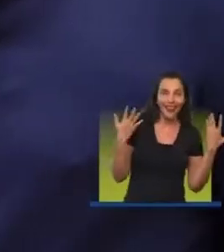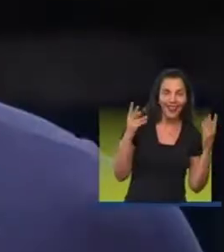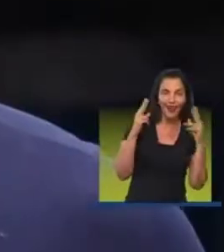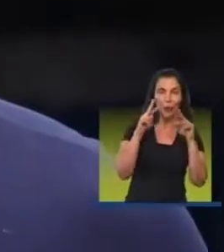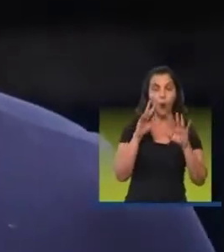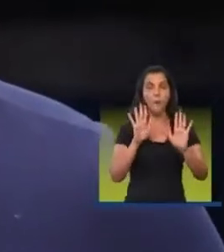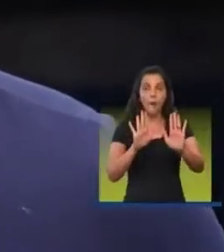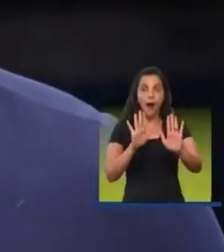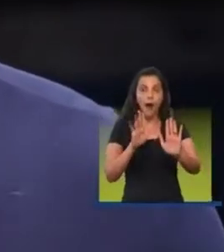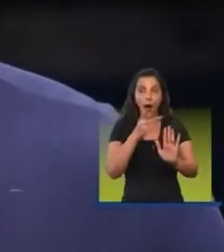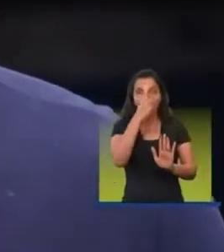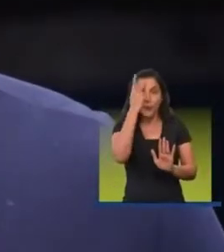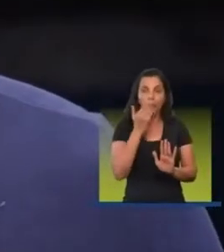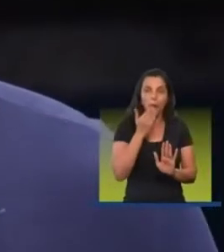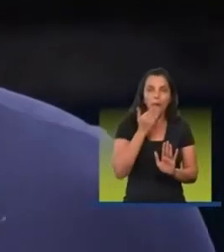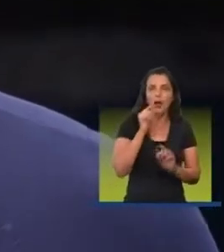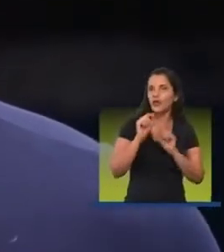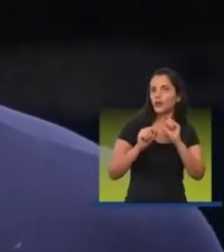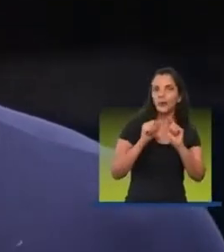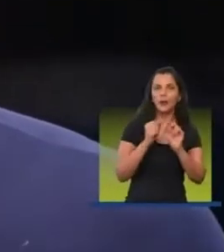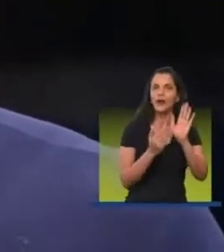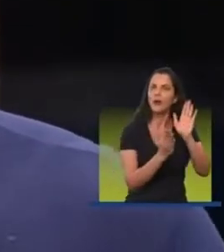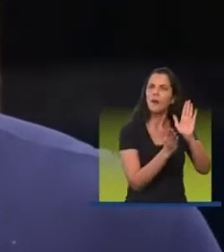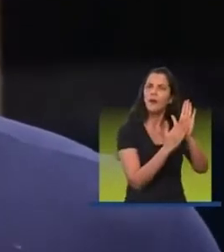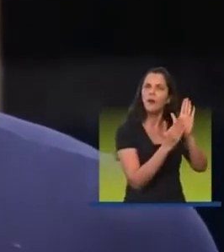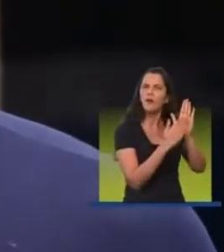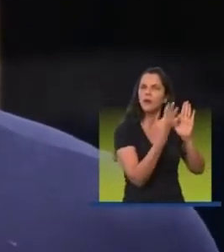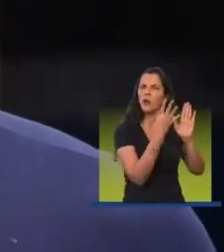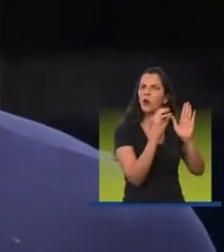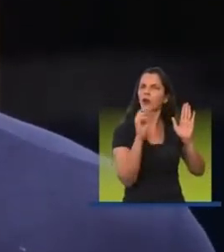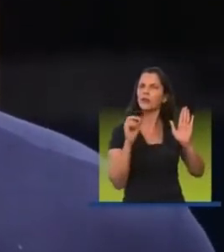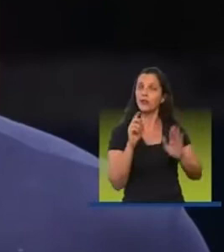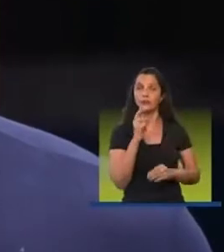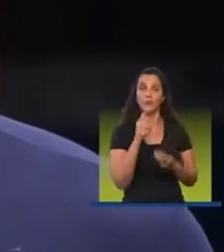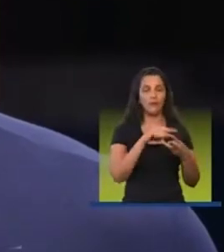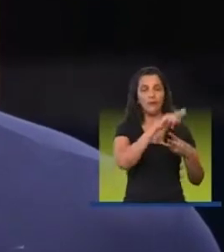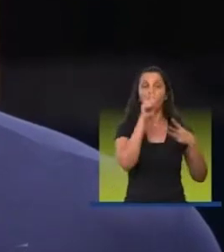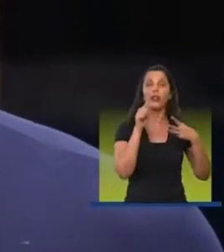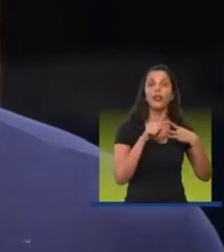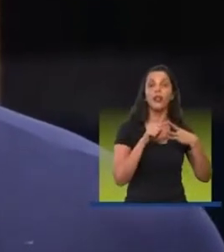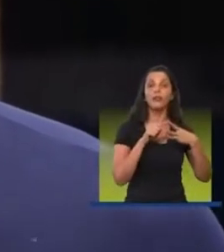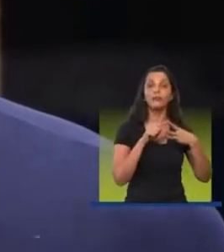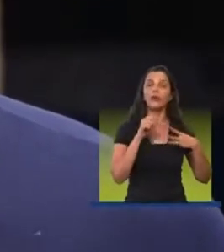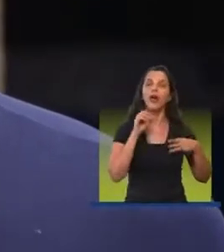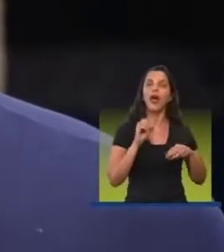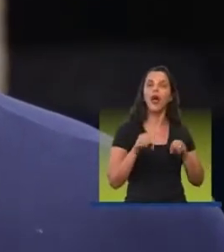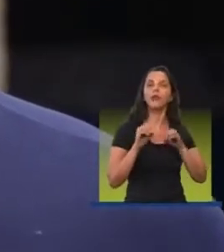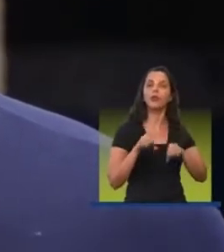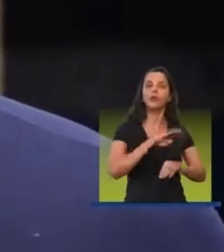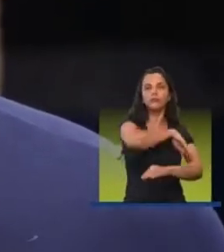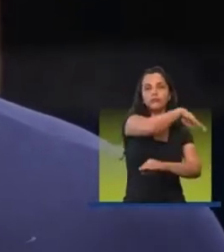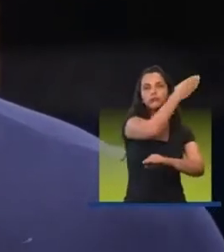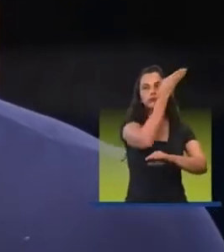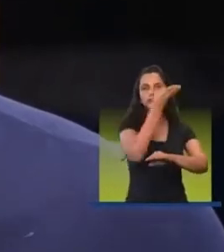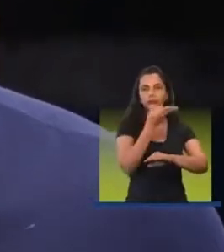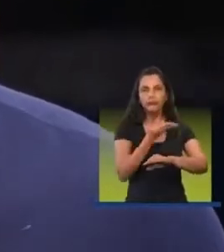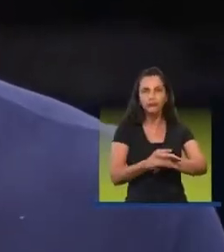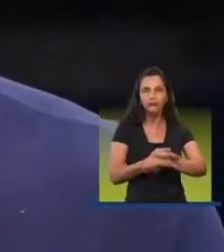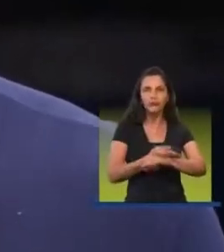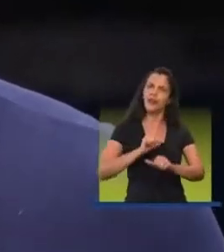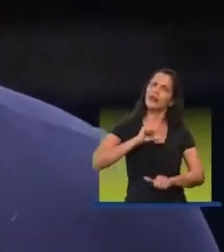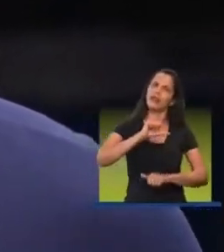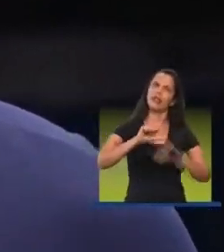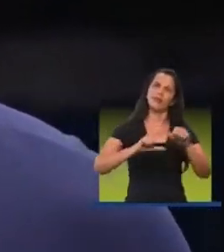Um pedido Dentro das mais de 400 propostas Três são prioridades A número um Educação em período integral Porque é a que